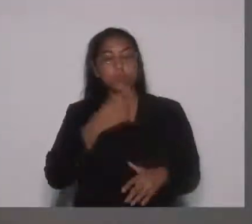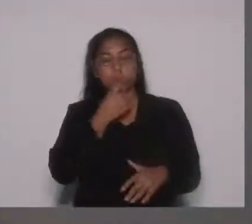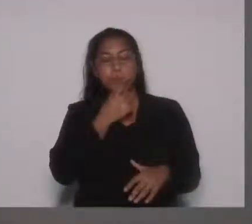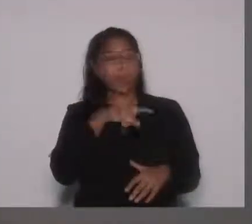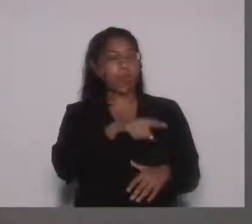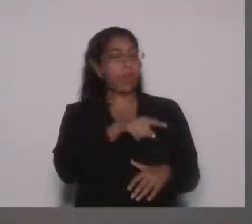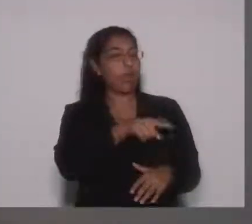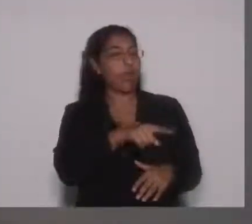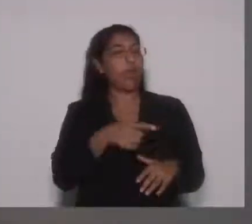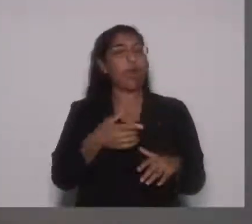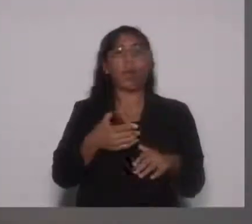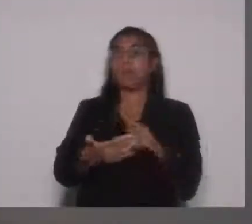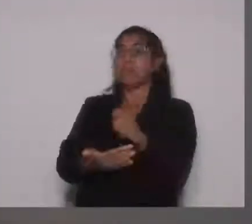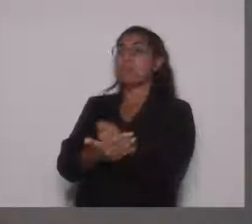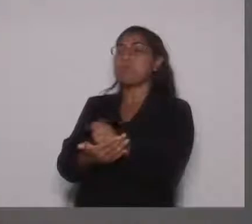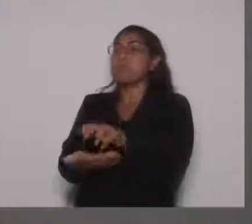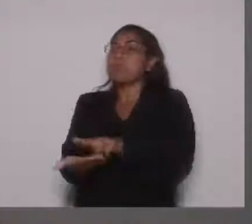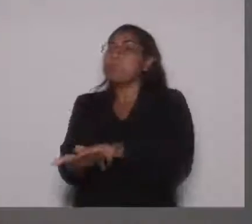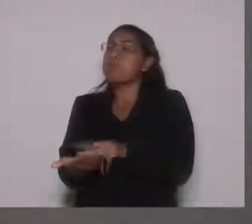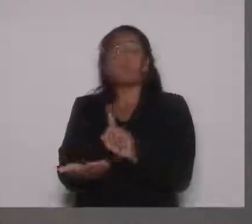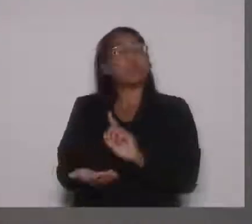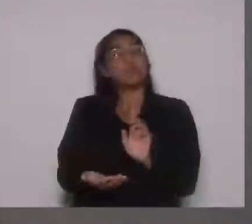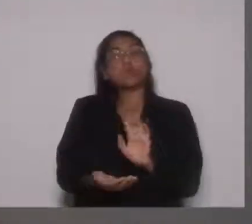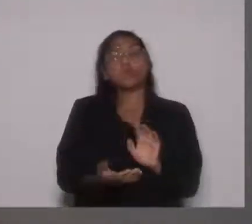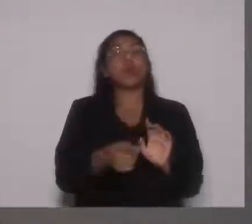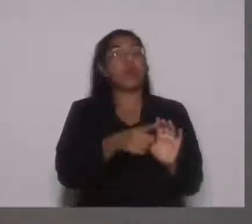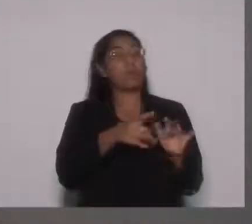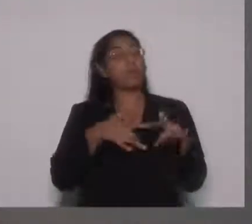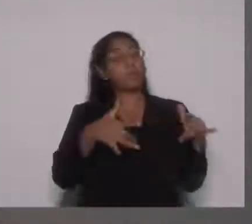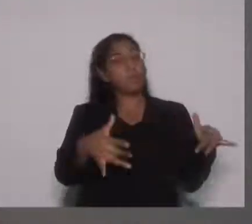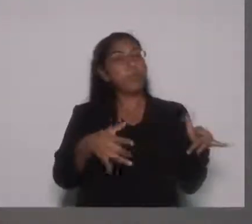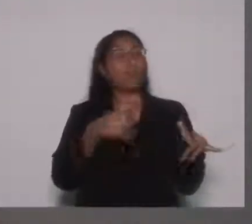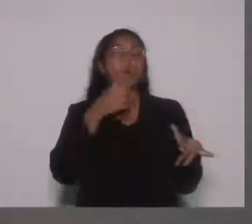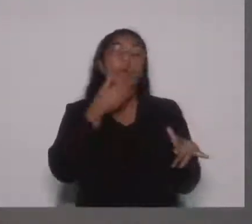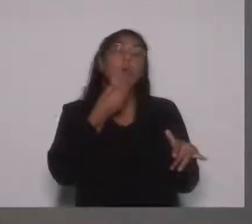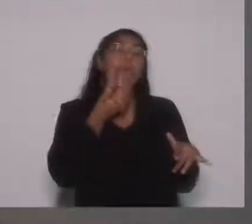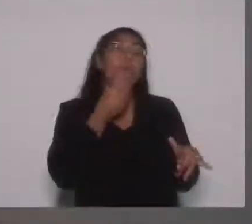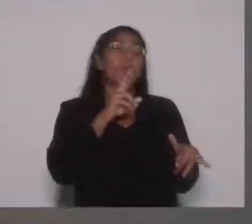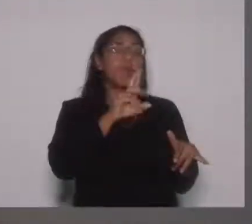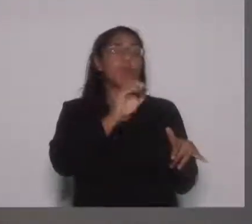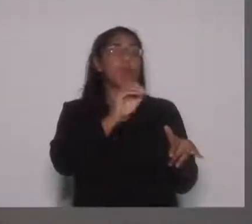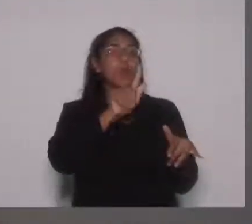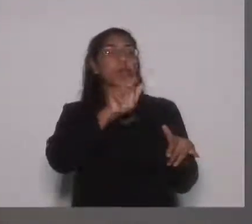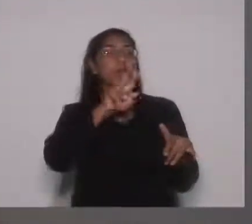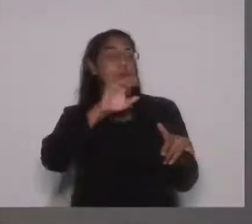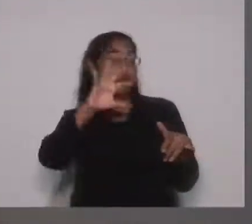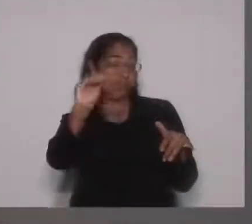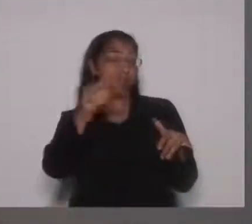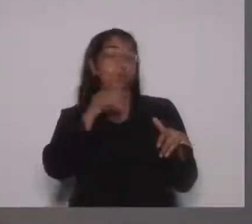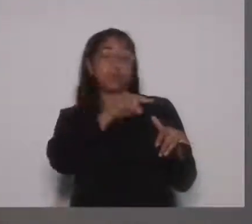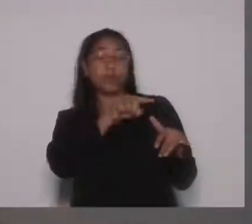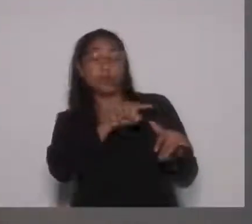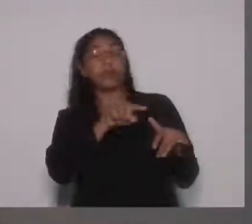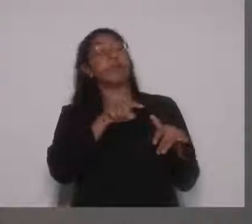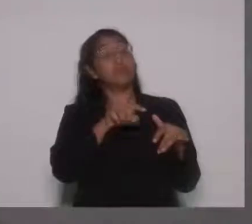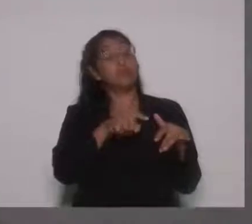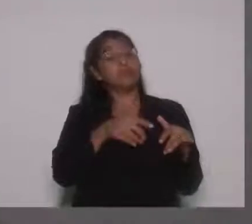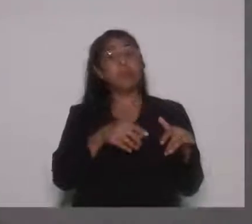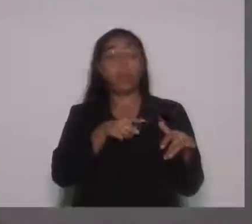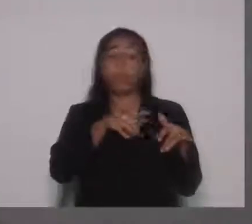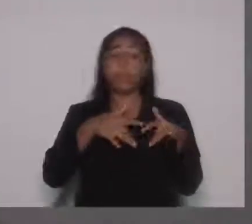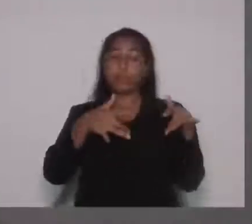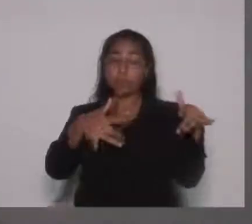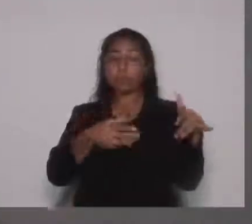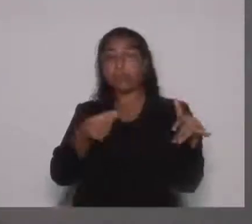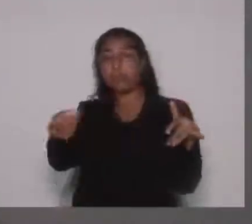não cobraram nada para escrever o livro. O doutor Rogério Sanches é um dele, o secretário Cruz, o